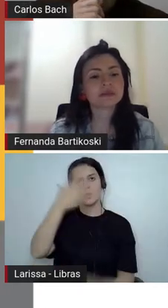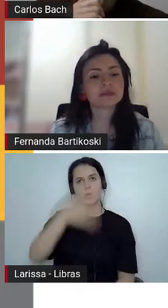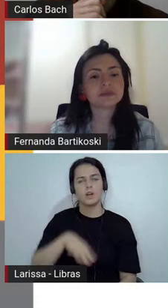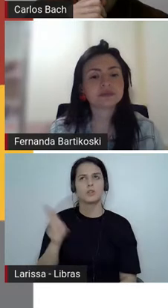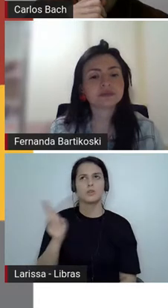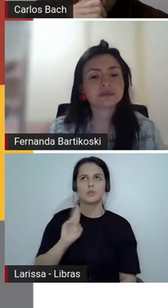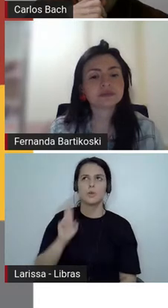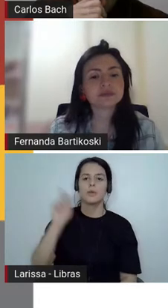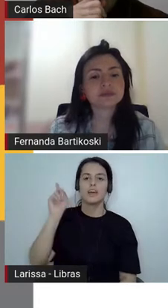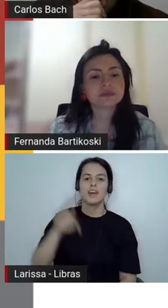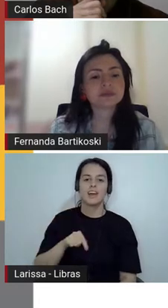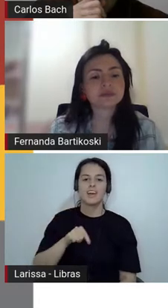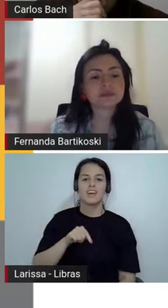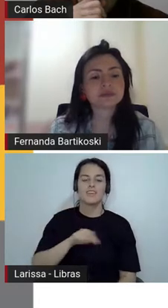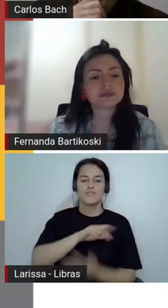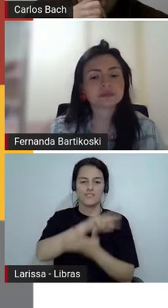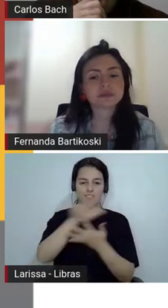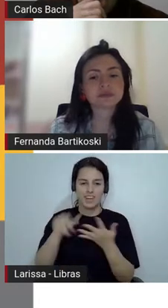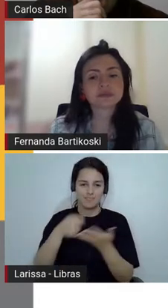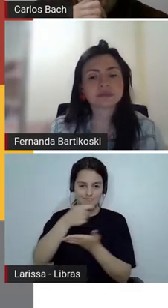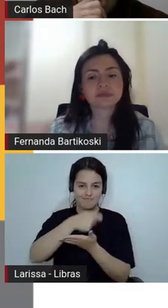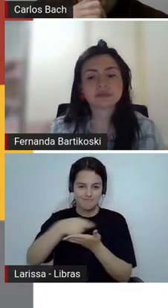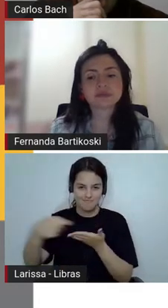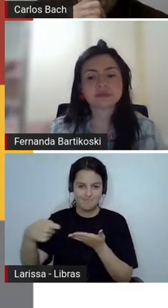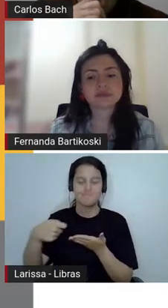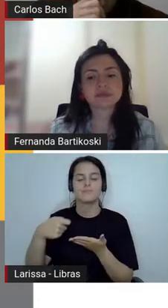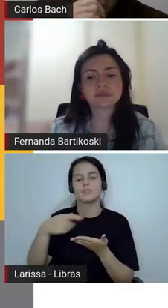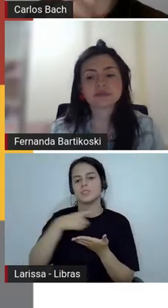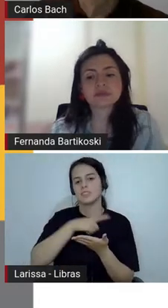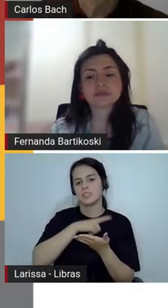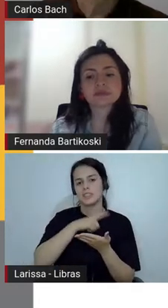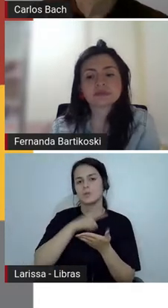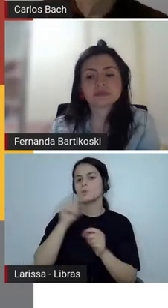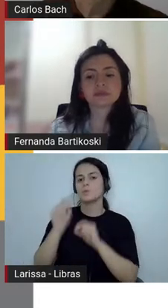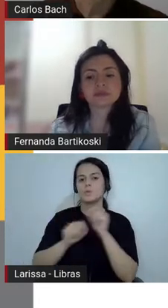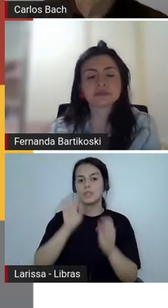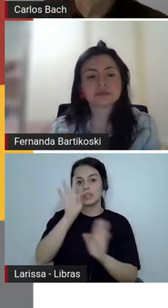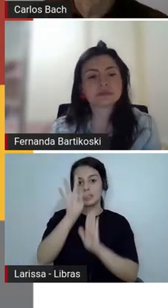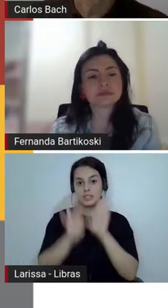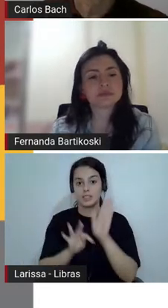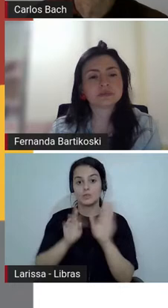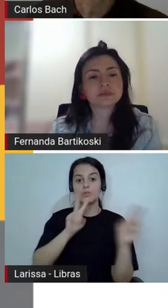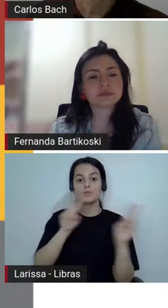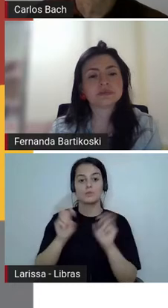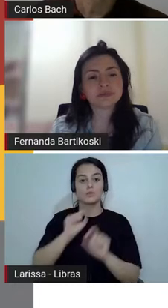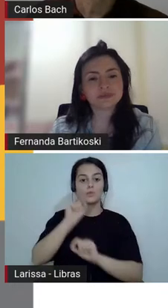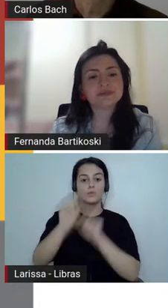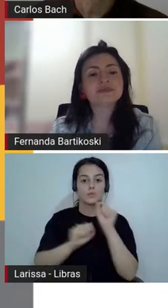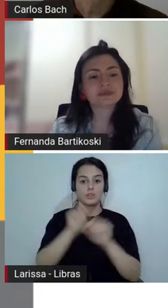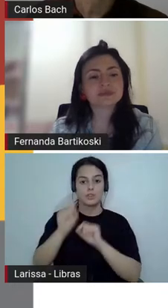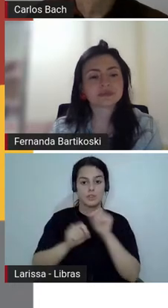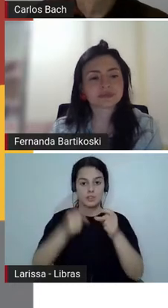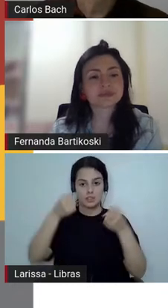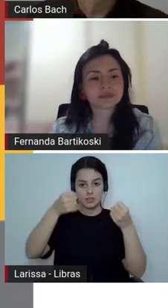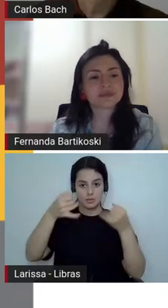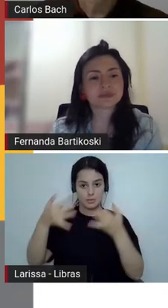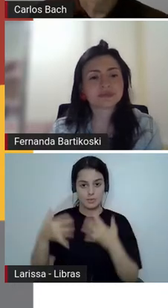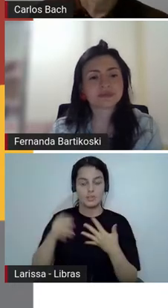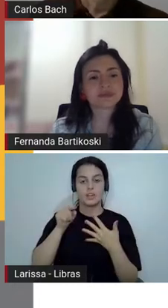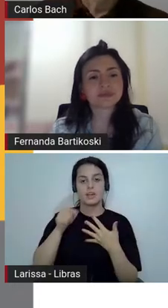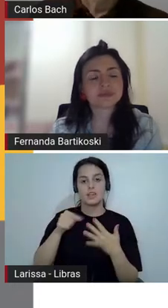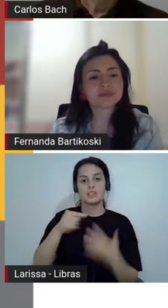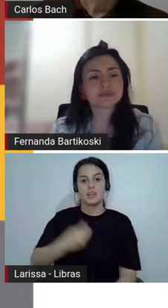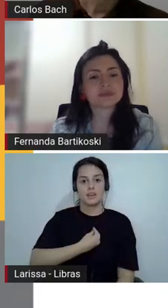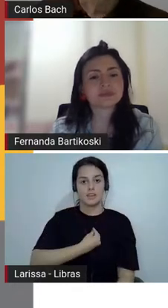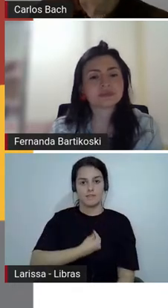que é... que tem esse texto que fala do resto do chão, né, A Vida ao Resto do Chão, é o título.